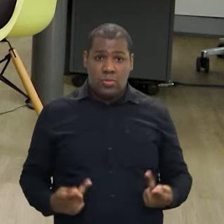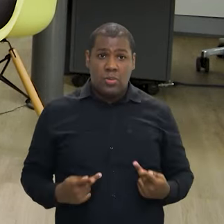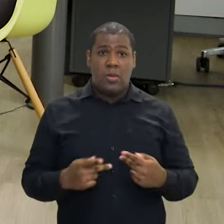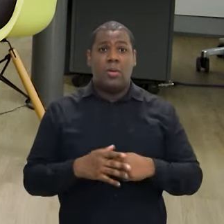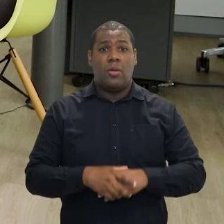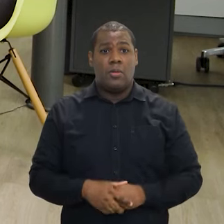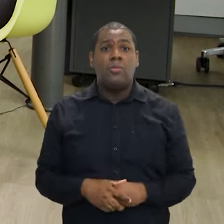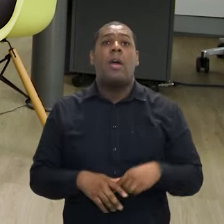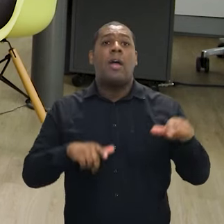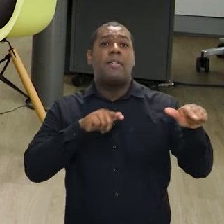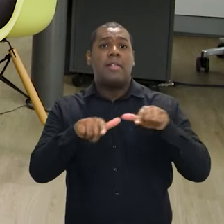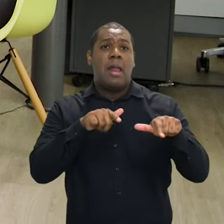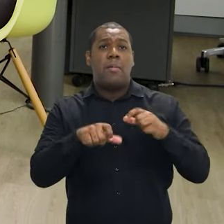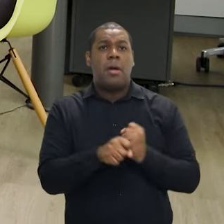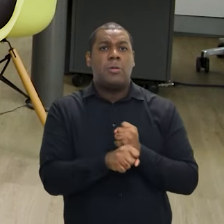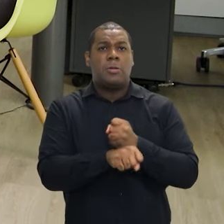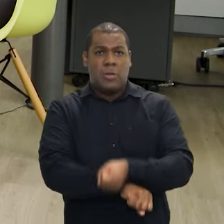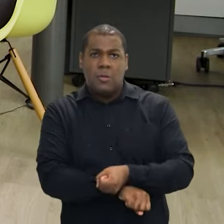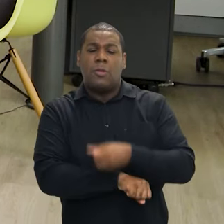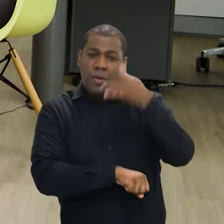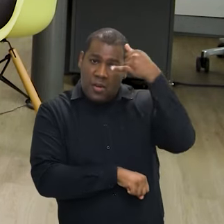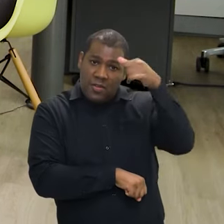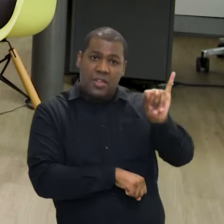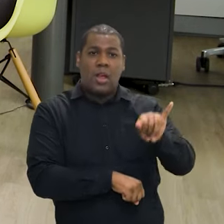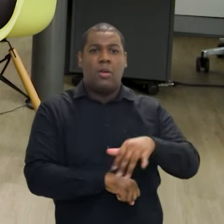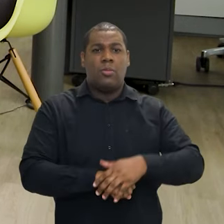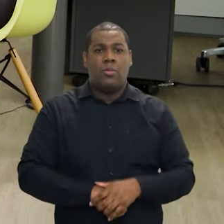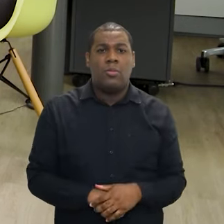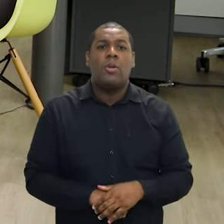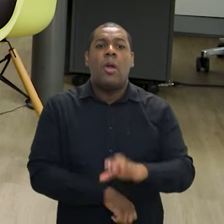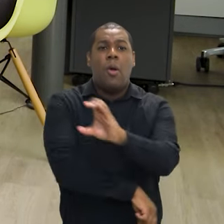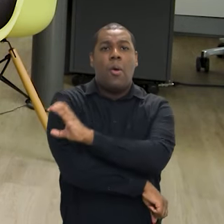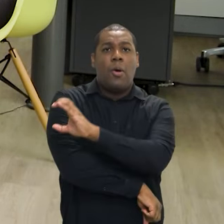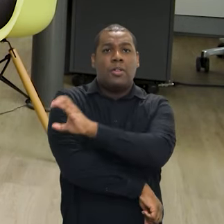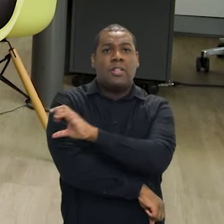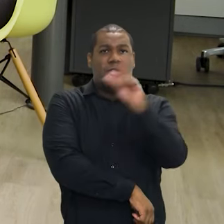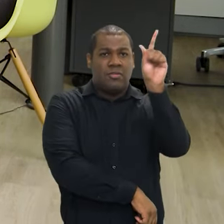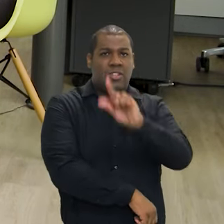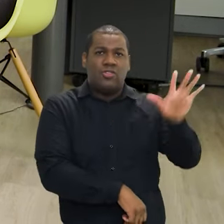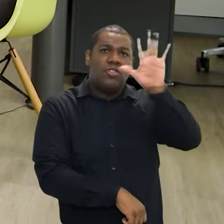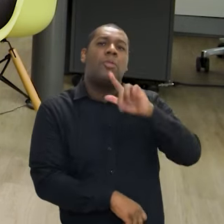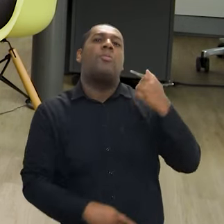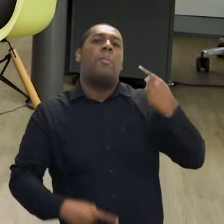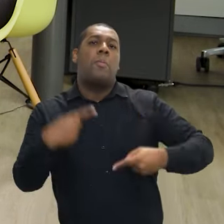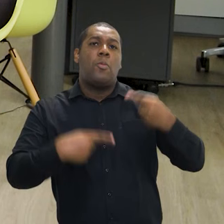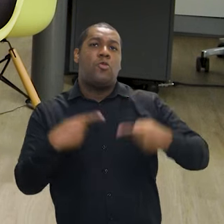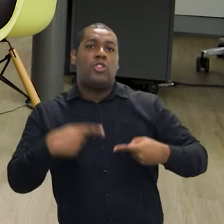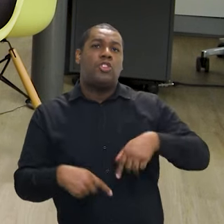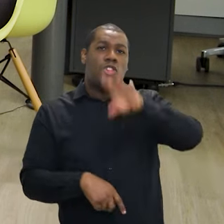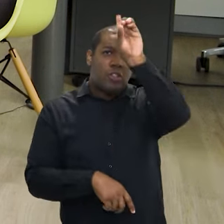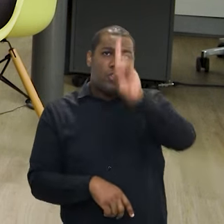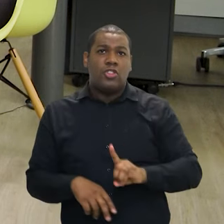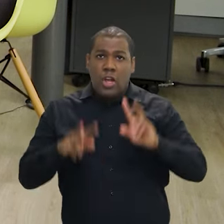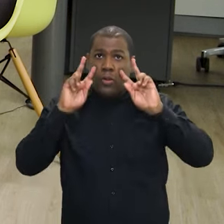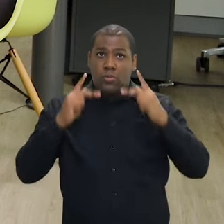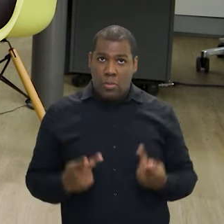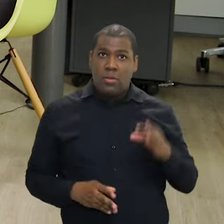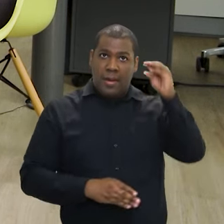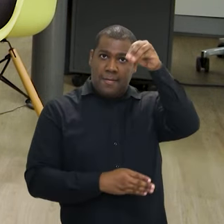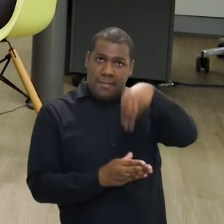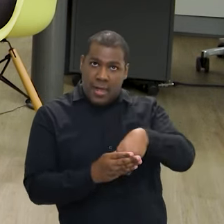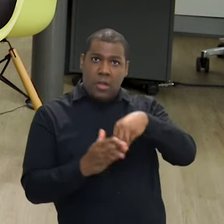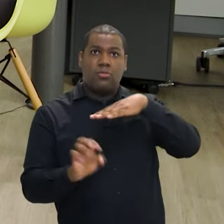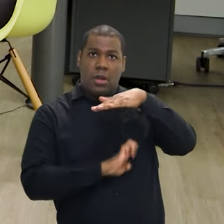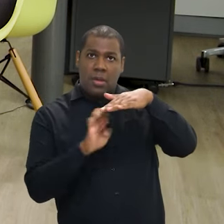gerando trabalho escravo na ponta. Então, nós temos também uma coordenação geral de políticas de direitos humanos em